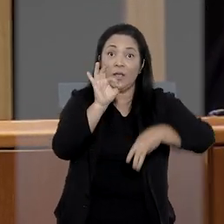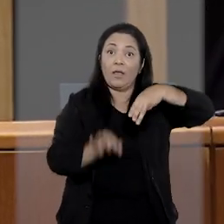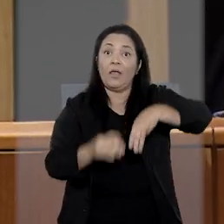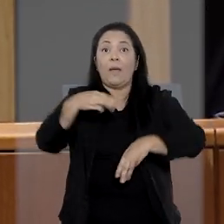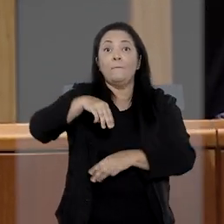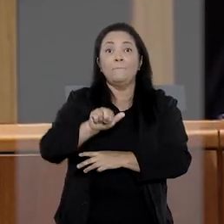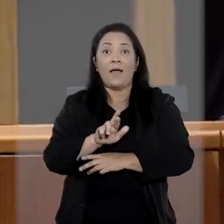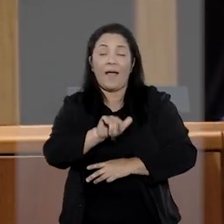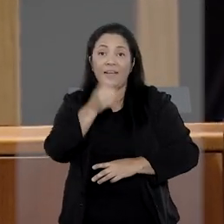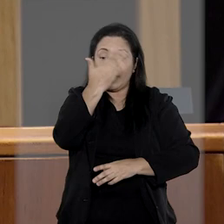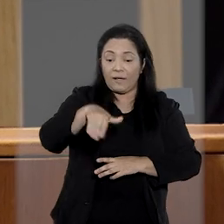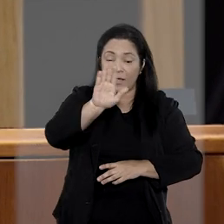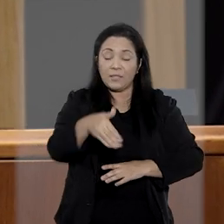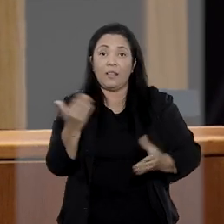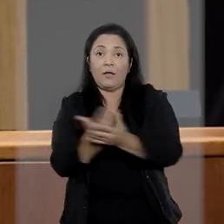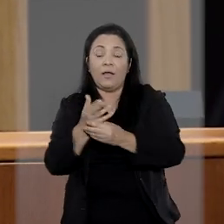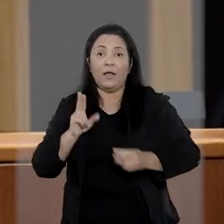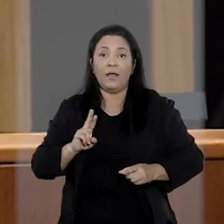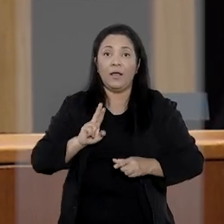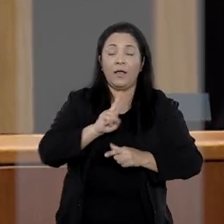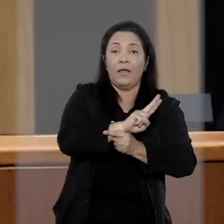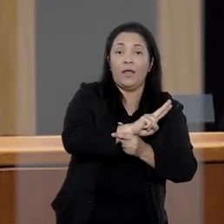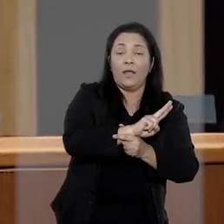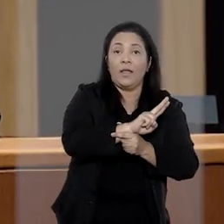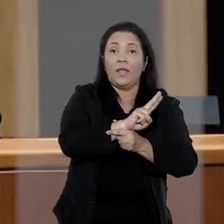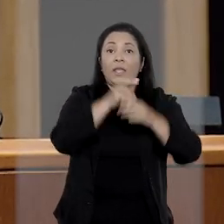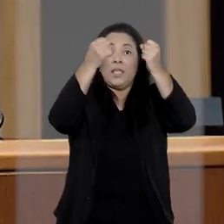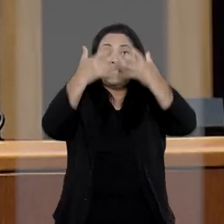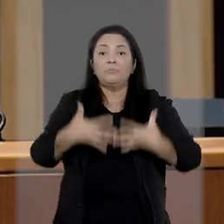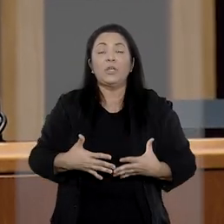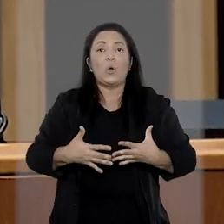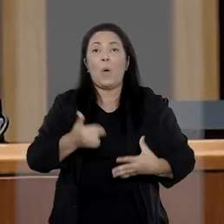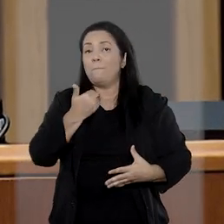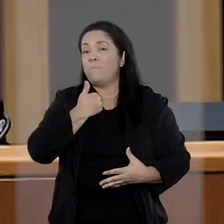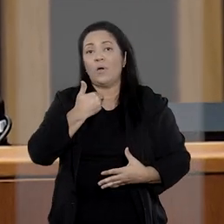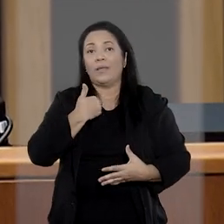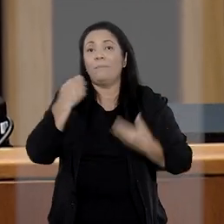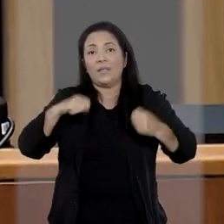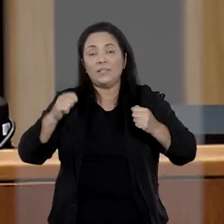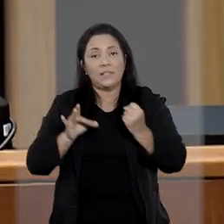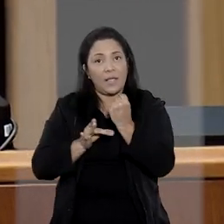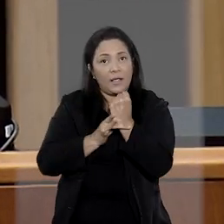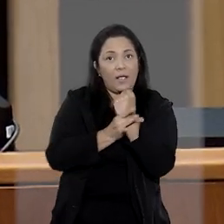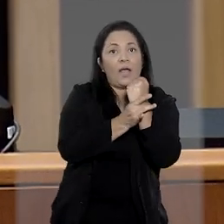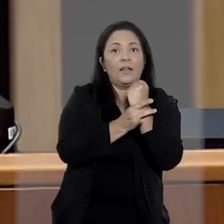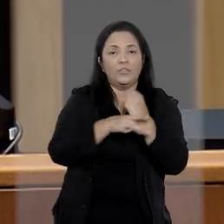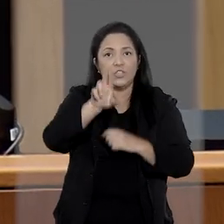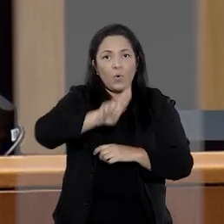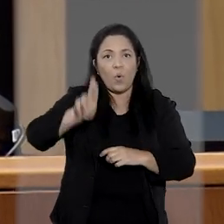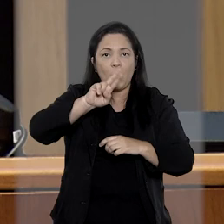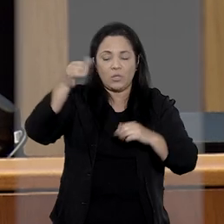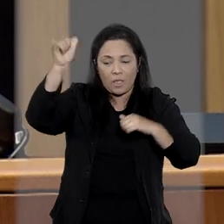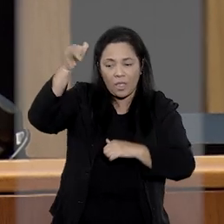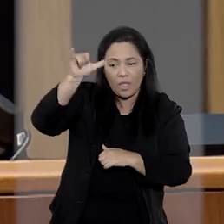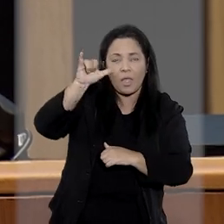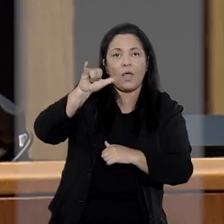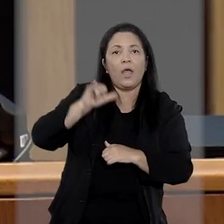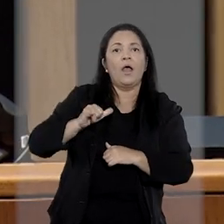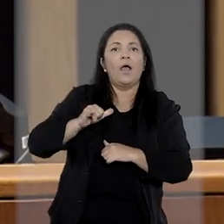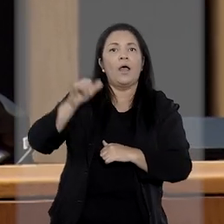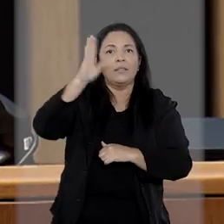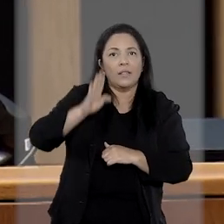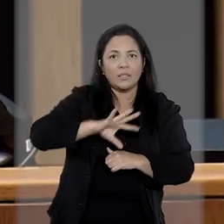STJ, ministra Maria Tereza de Assis Moura, ressaltou que a medida é justificada para garantir o funcionamento do Sistema